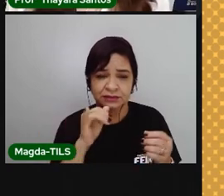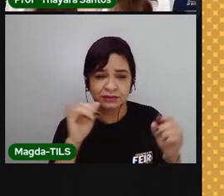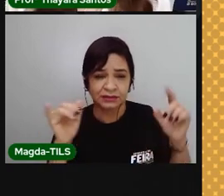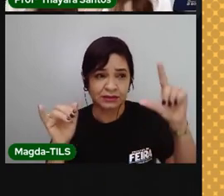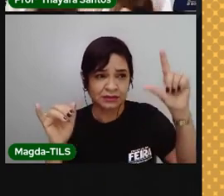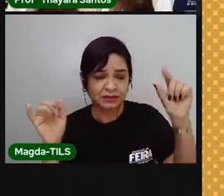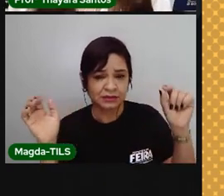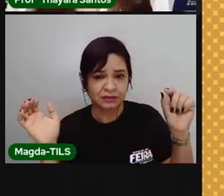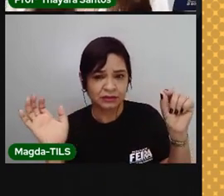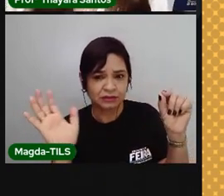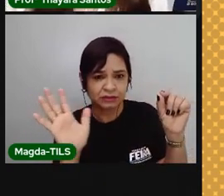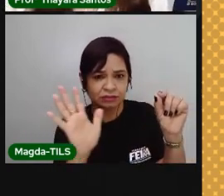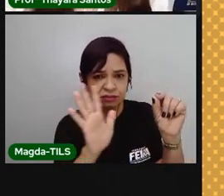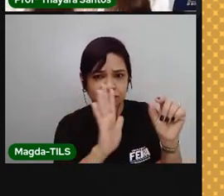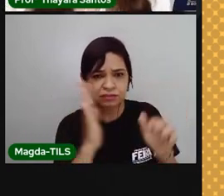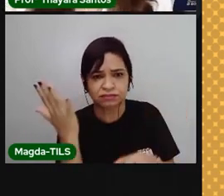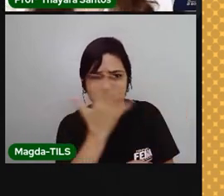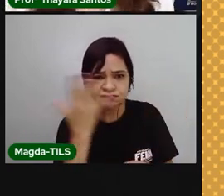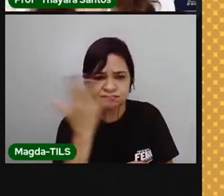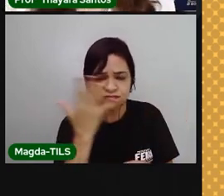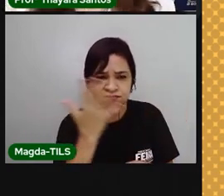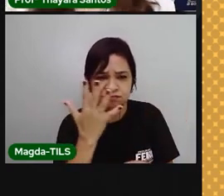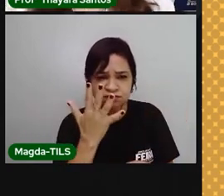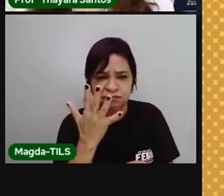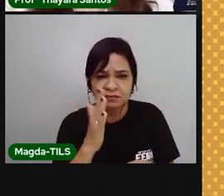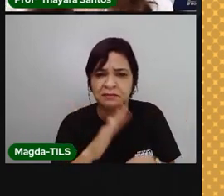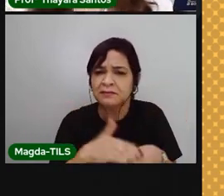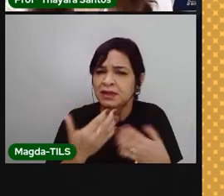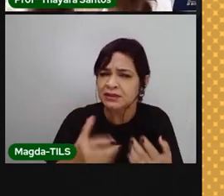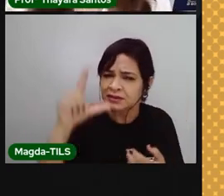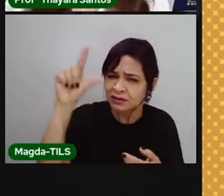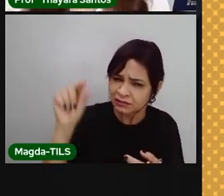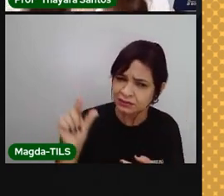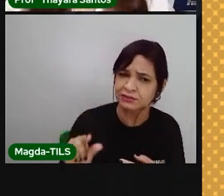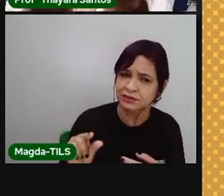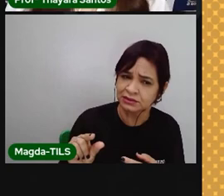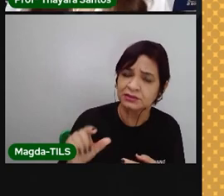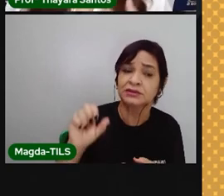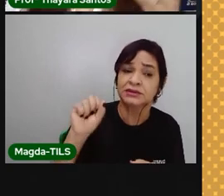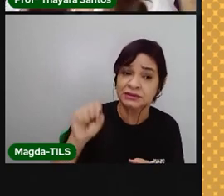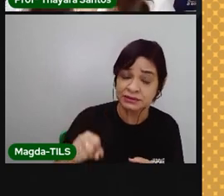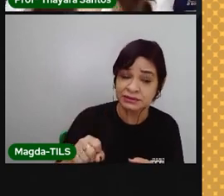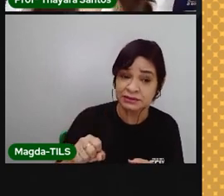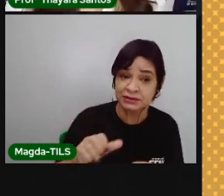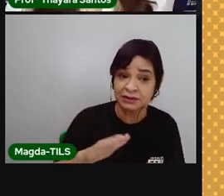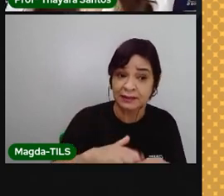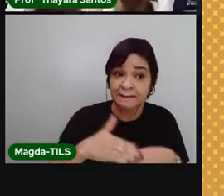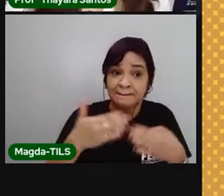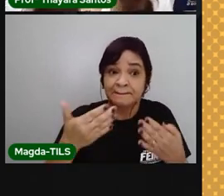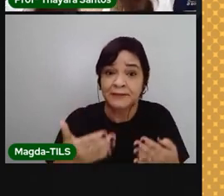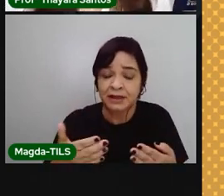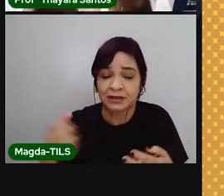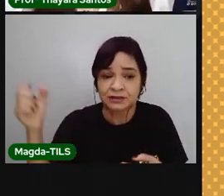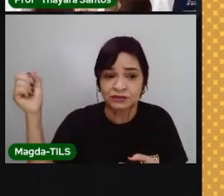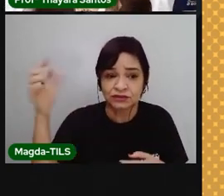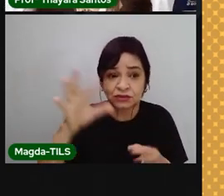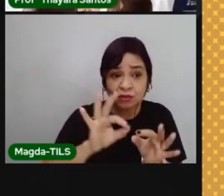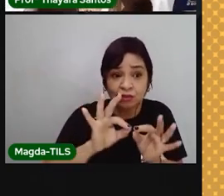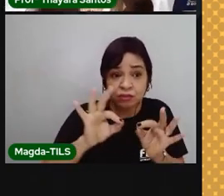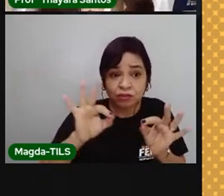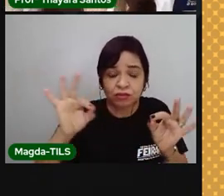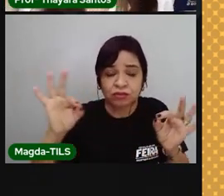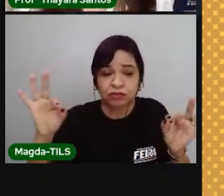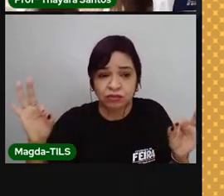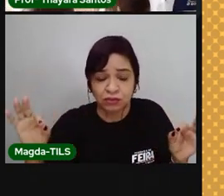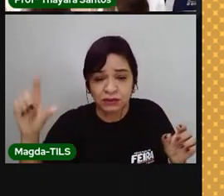perguntar de novo, ou prova, mas a Lua não é muito menor que o Sol. É sim, só que o Sol está mais distante. Então, a Lua